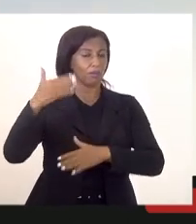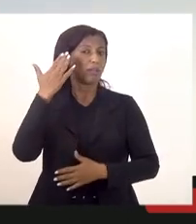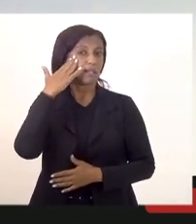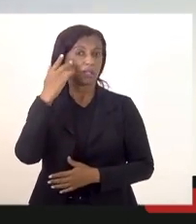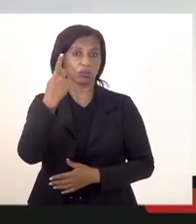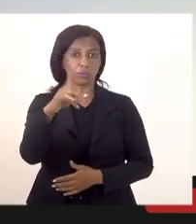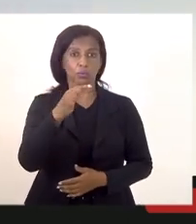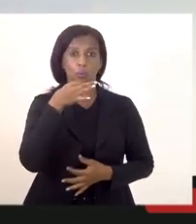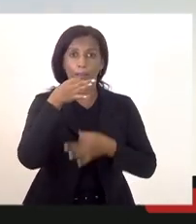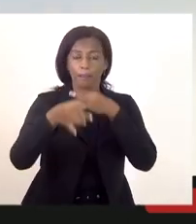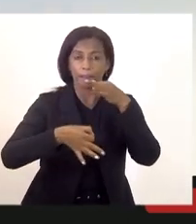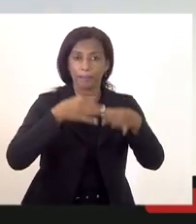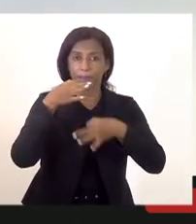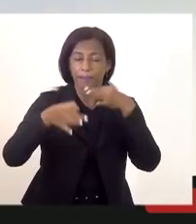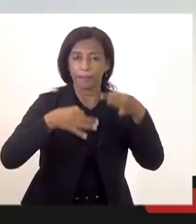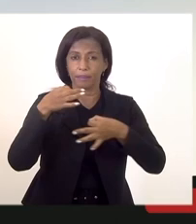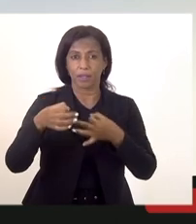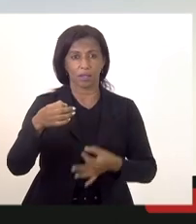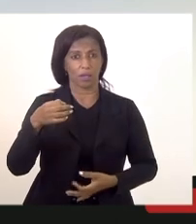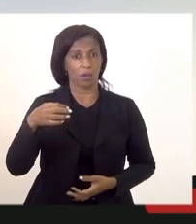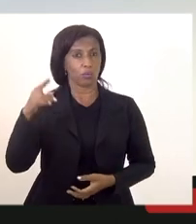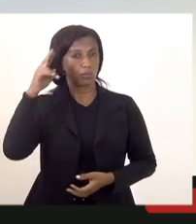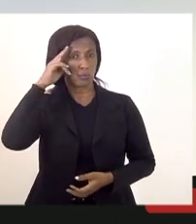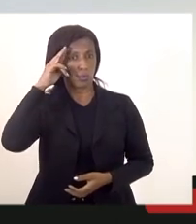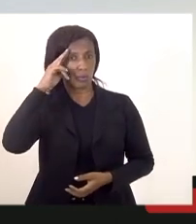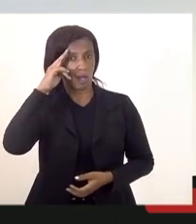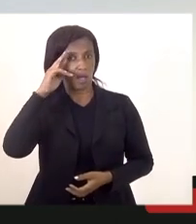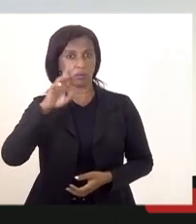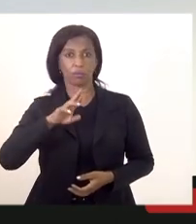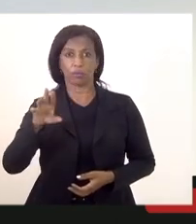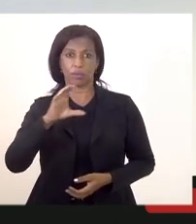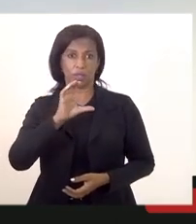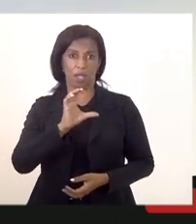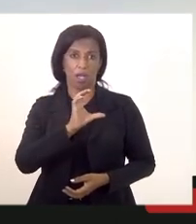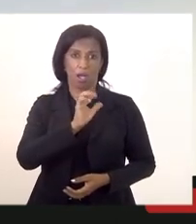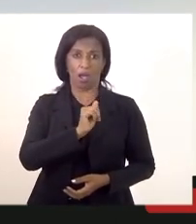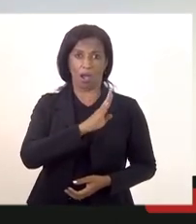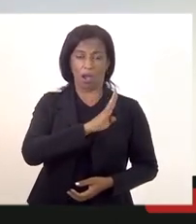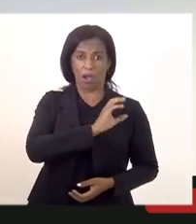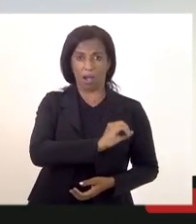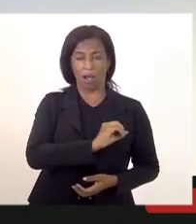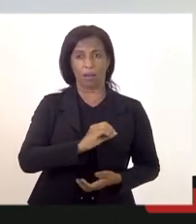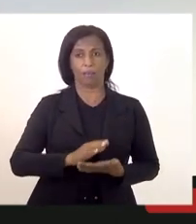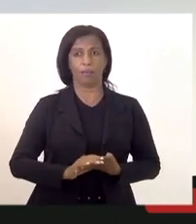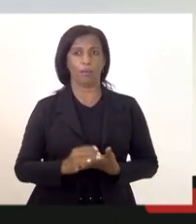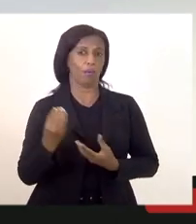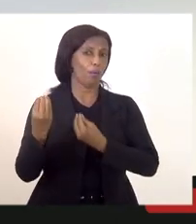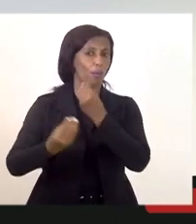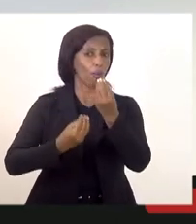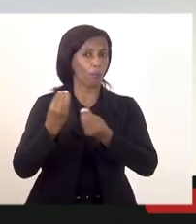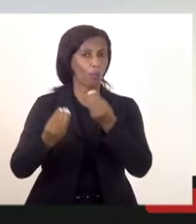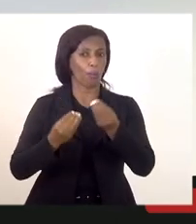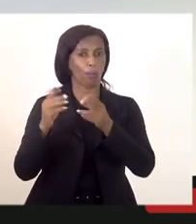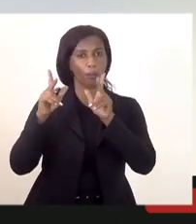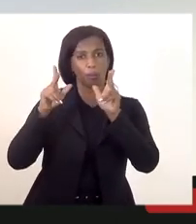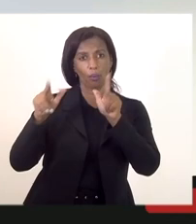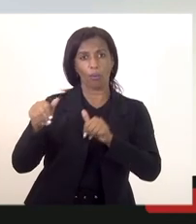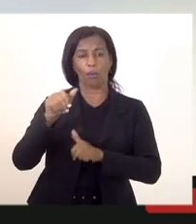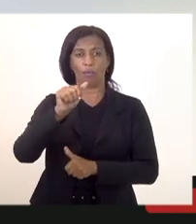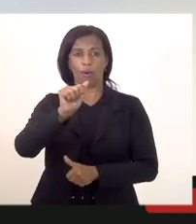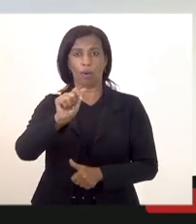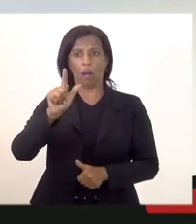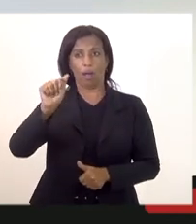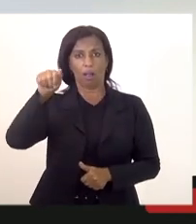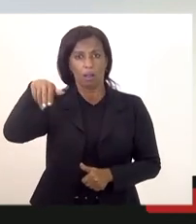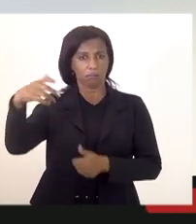soldado não ser cabo como o Alan falou a respeito do soldo